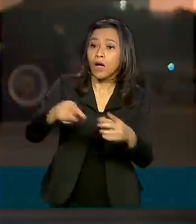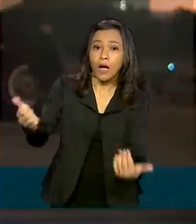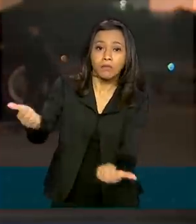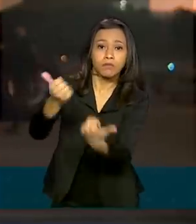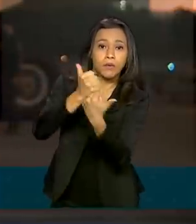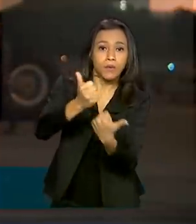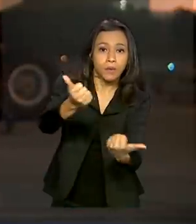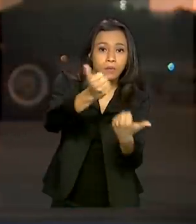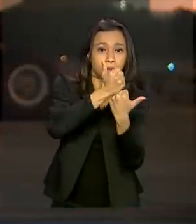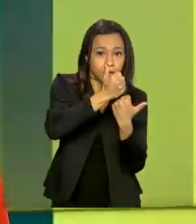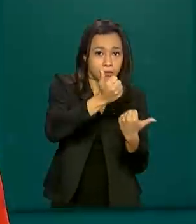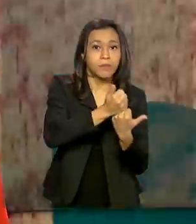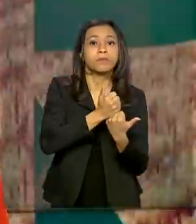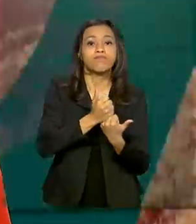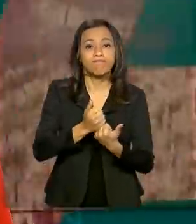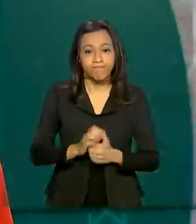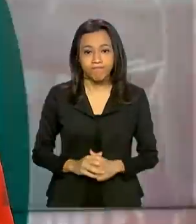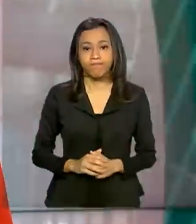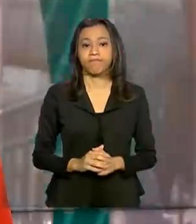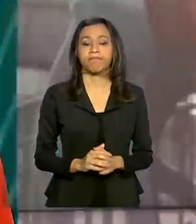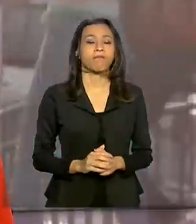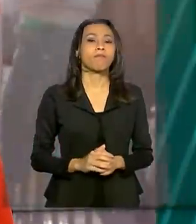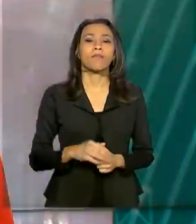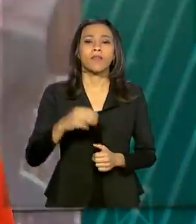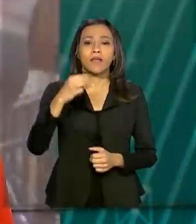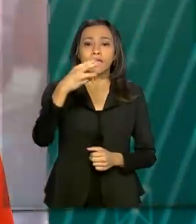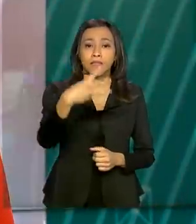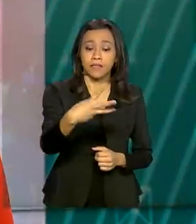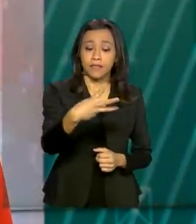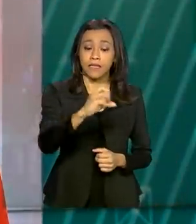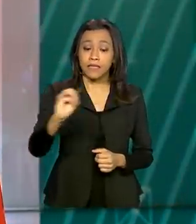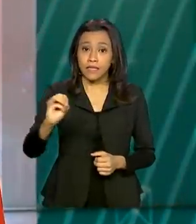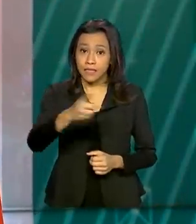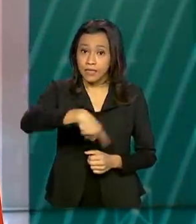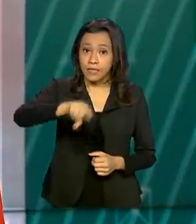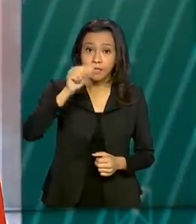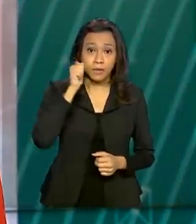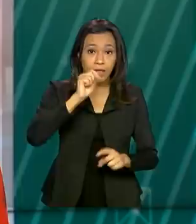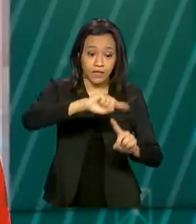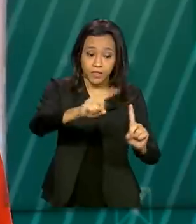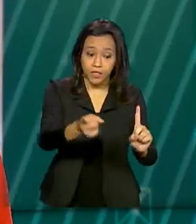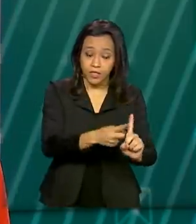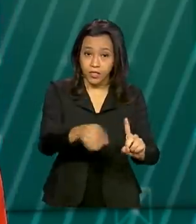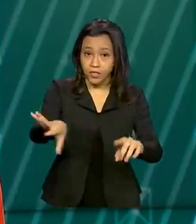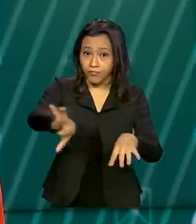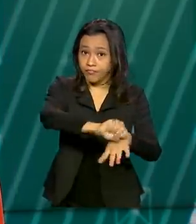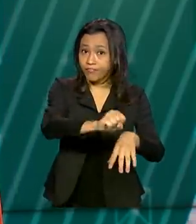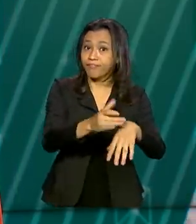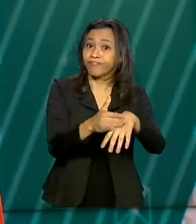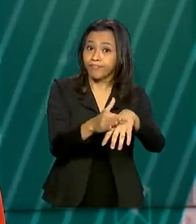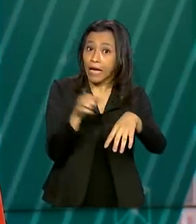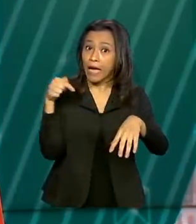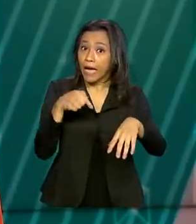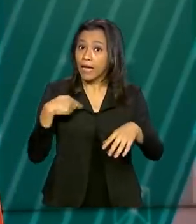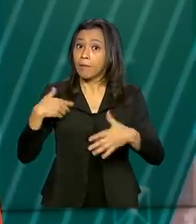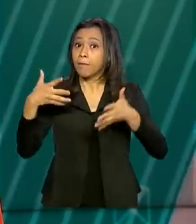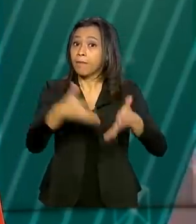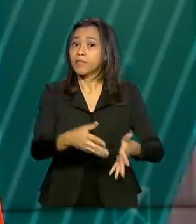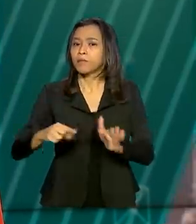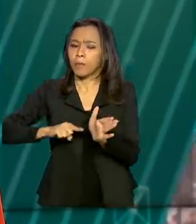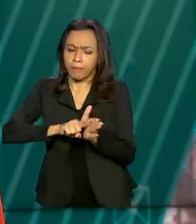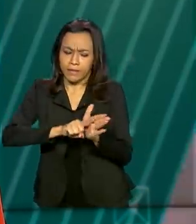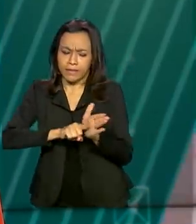de defesa. Trezentas gestantes que tiveram Covid-19 participam de uma pesquisa do Hospital